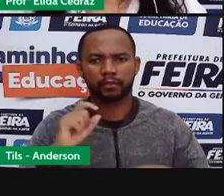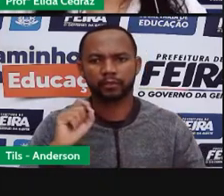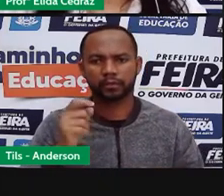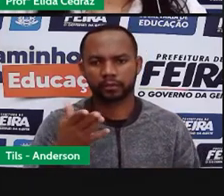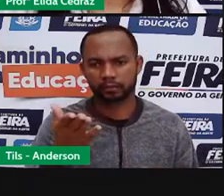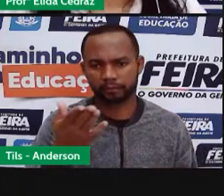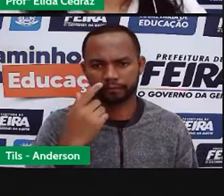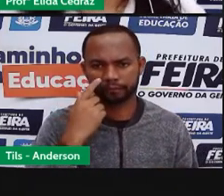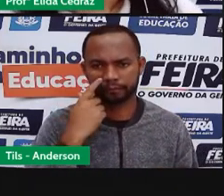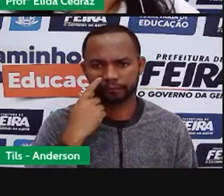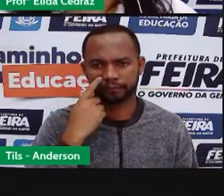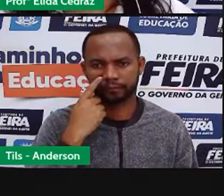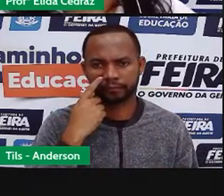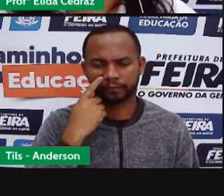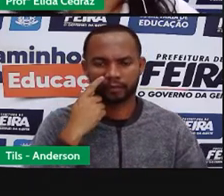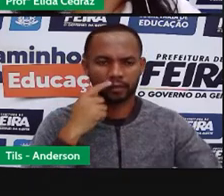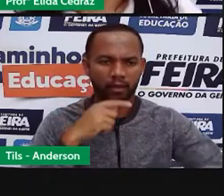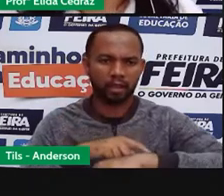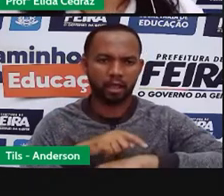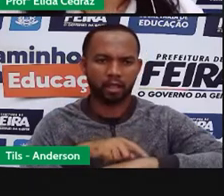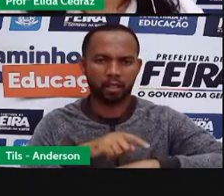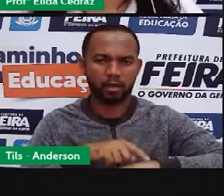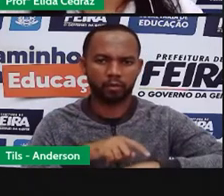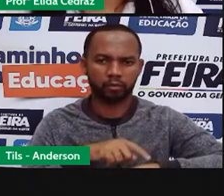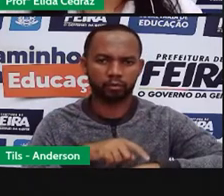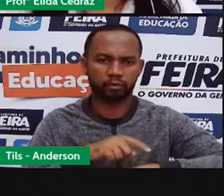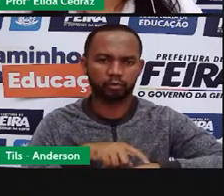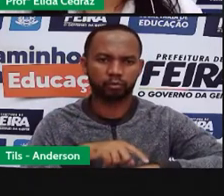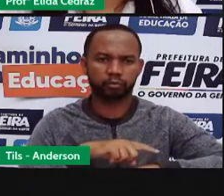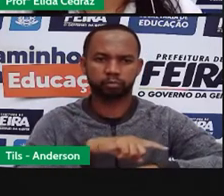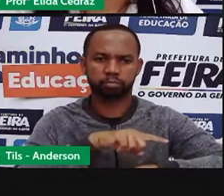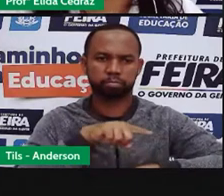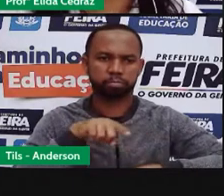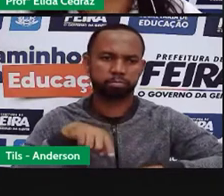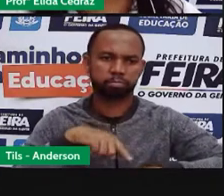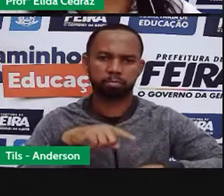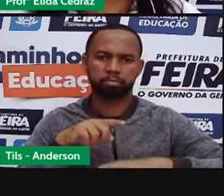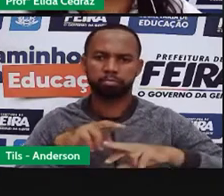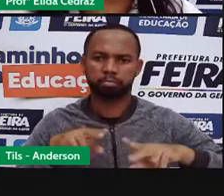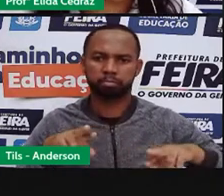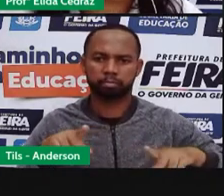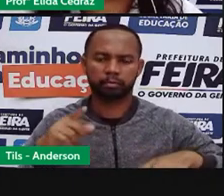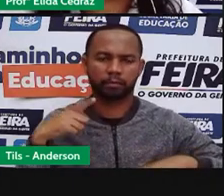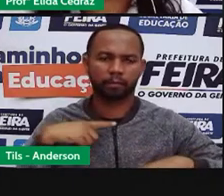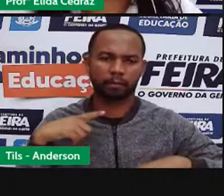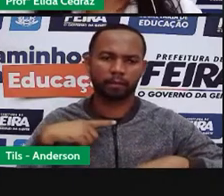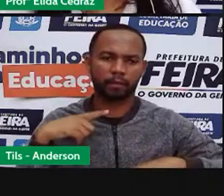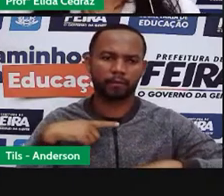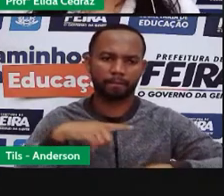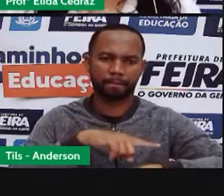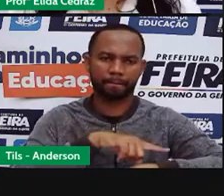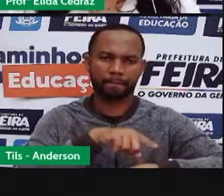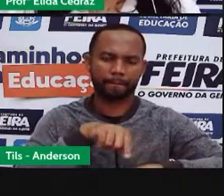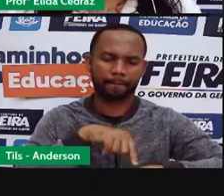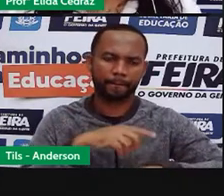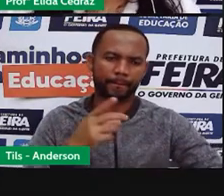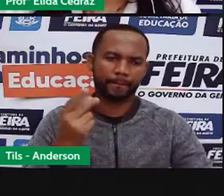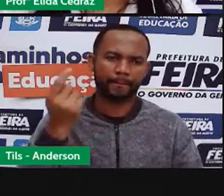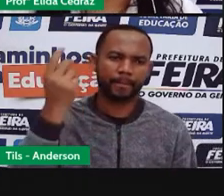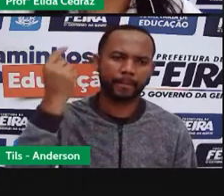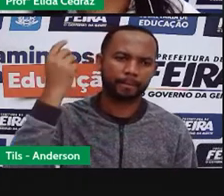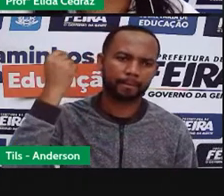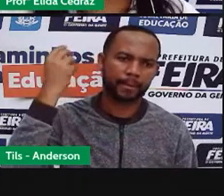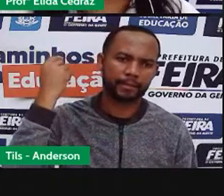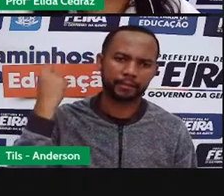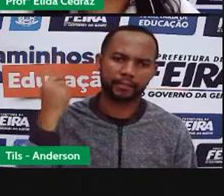vieram relógios analógicos. Os relógios que possuíam os ponteiros. Antigamente,